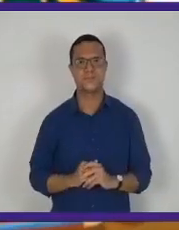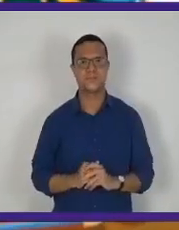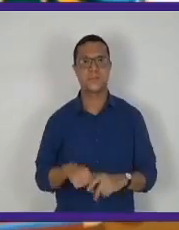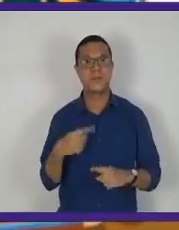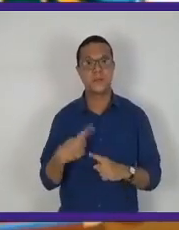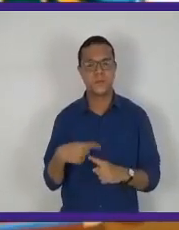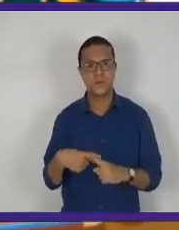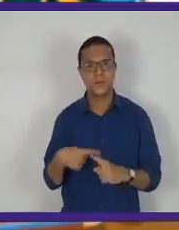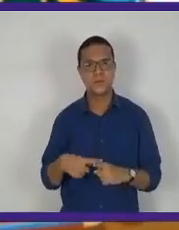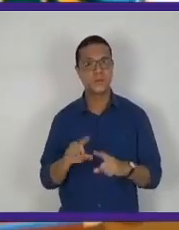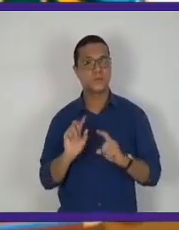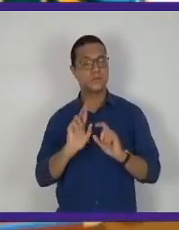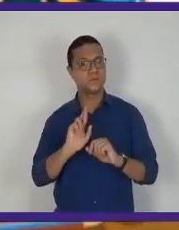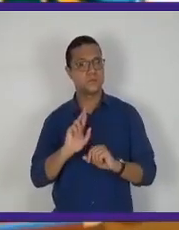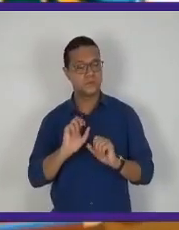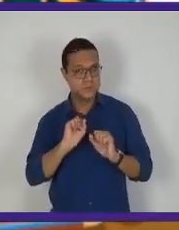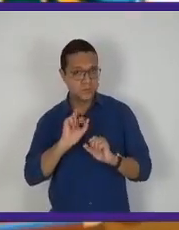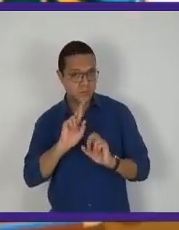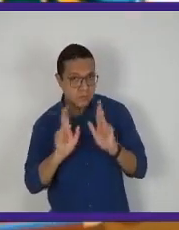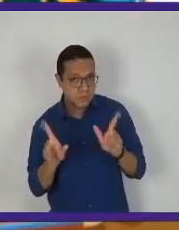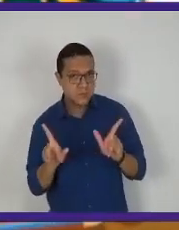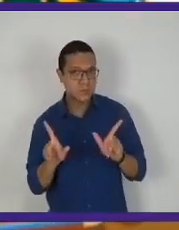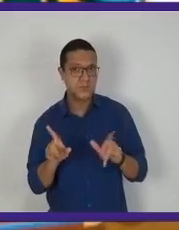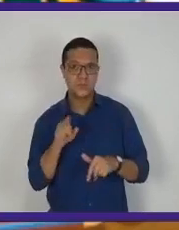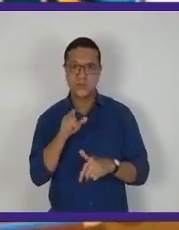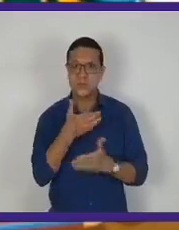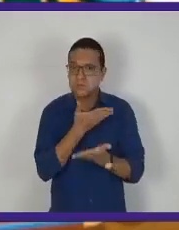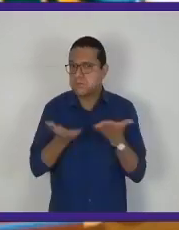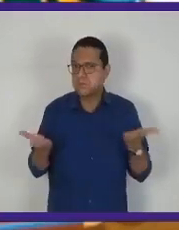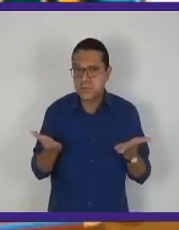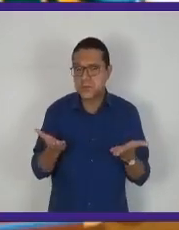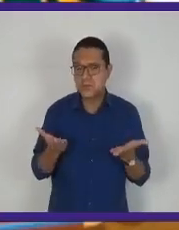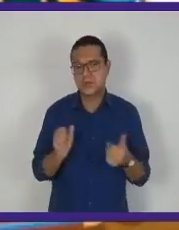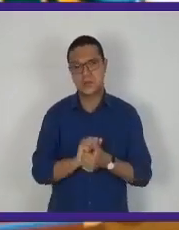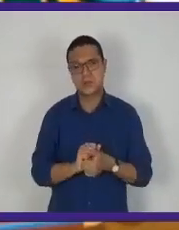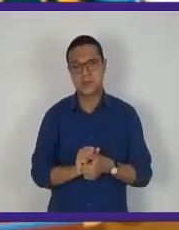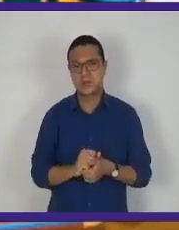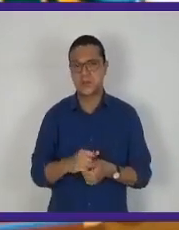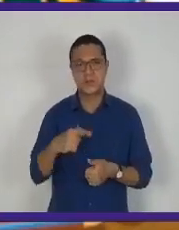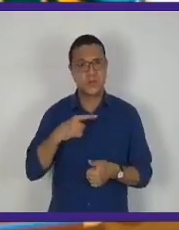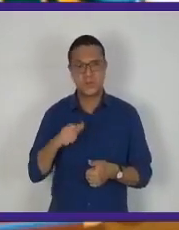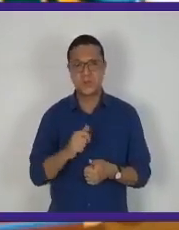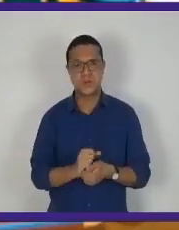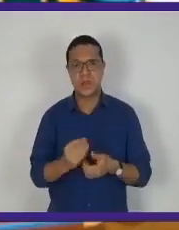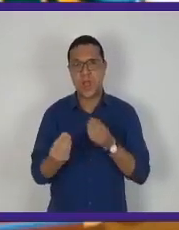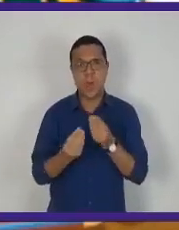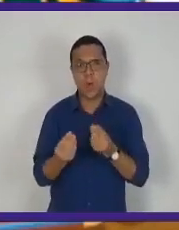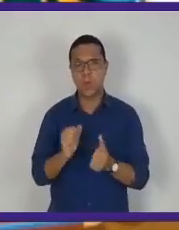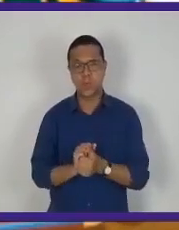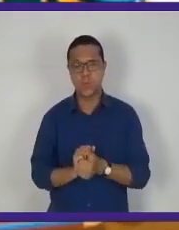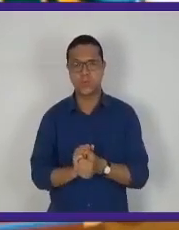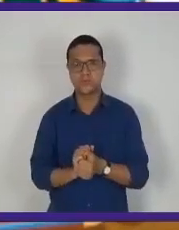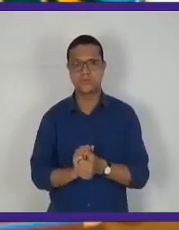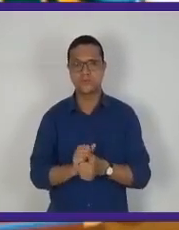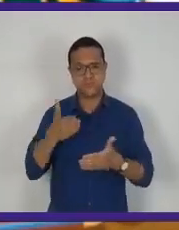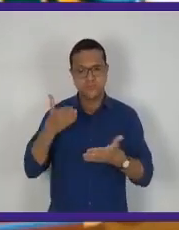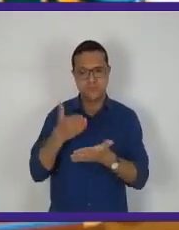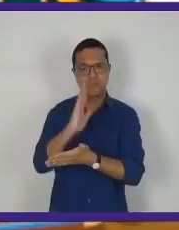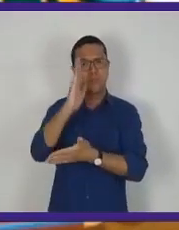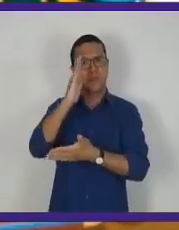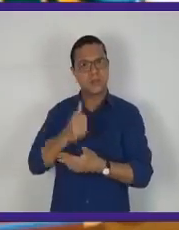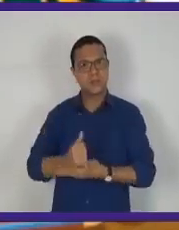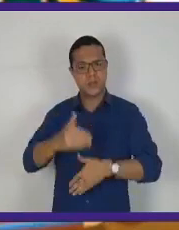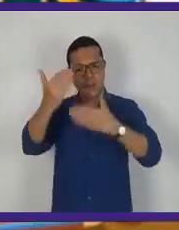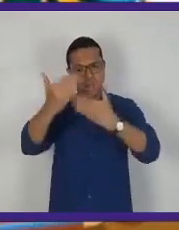alternativa. Porque, senão, a sua questão vai ser anulada, e você não vai marcar o ponto que tanto deseja.